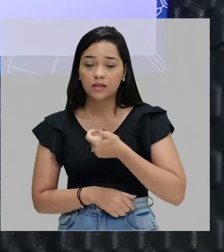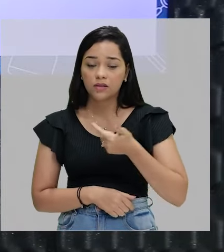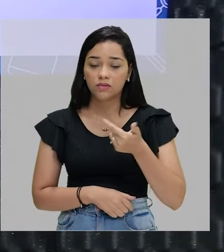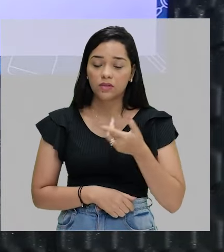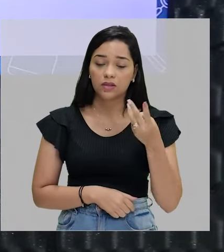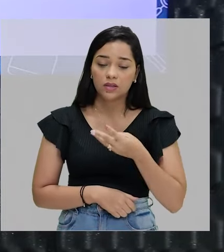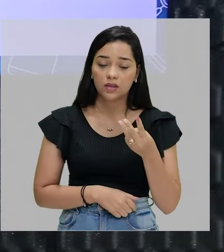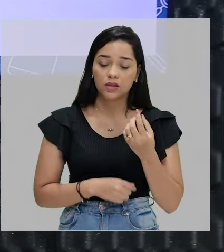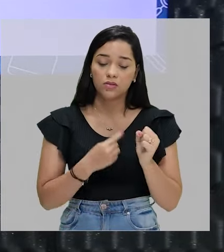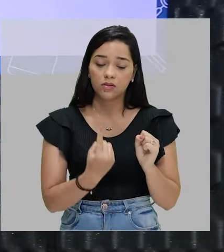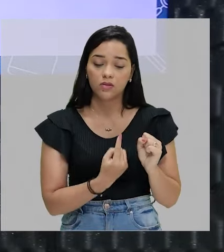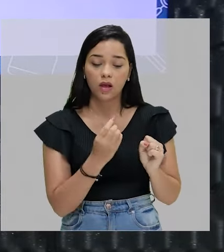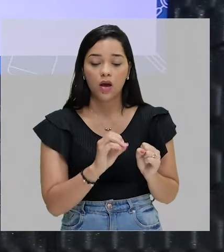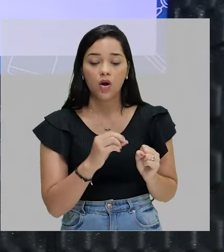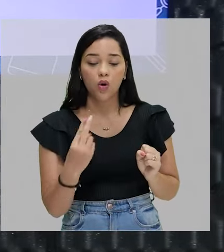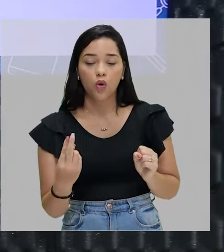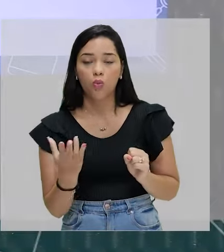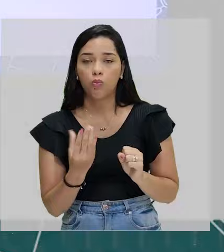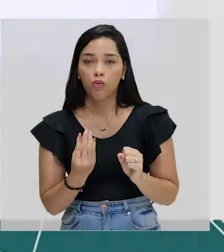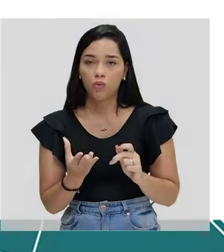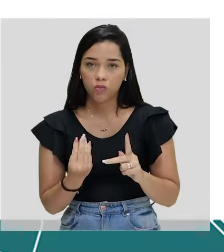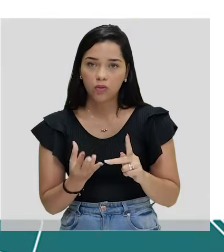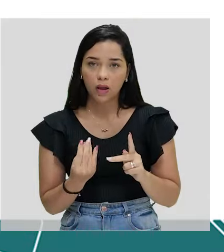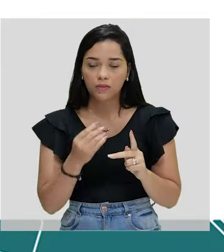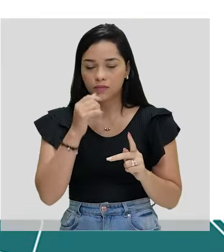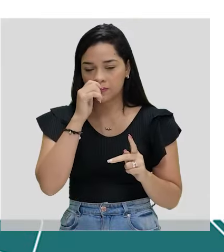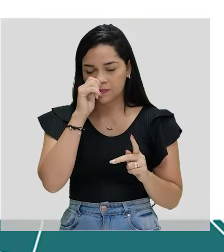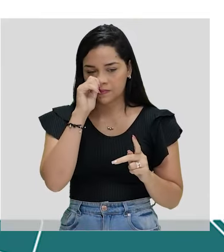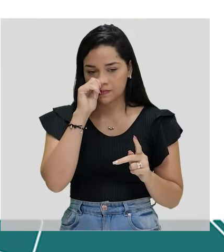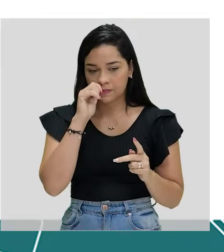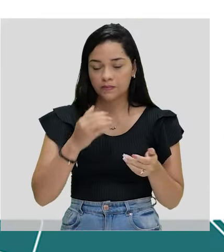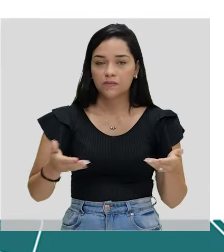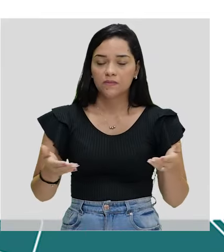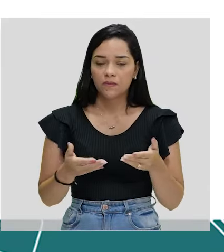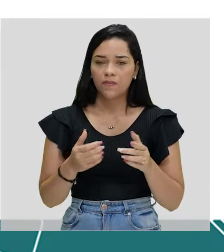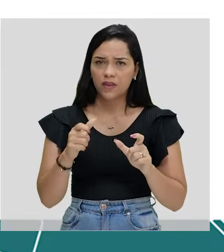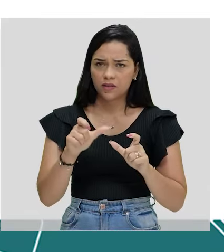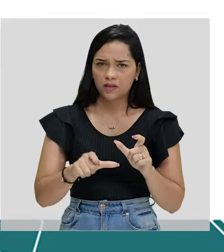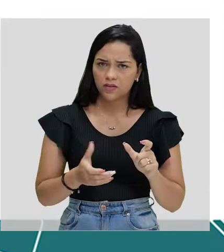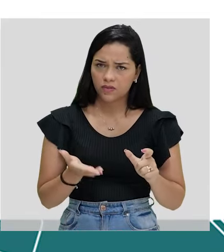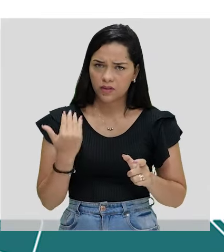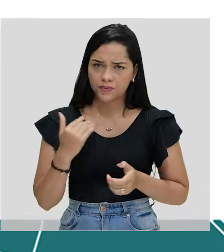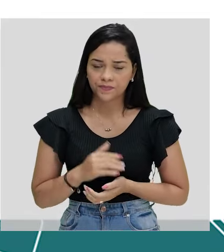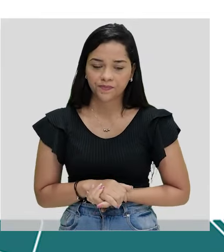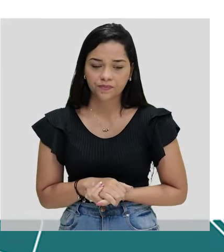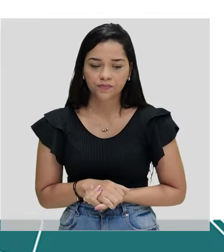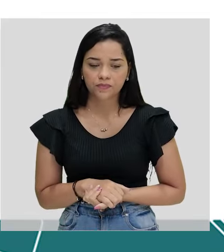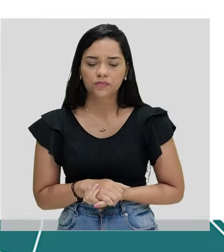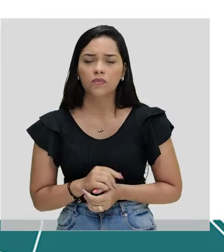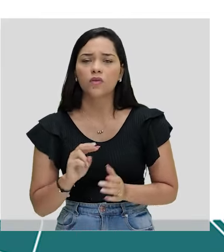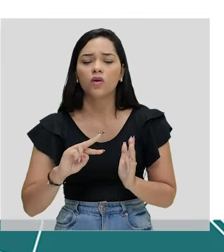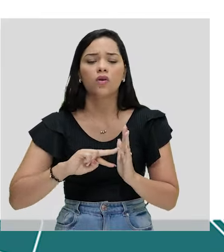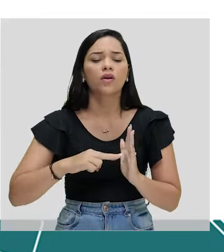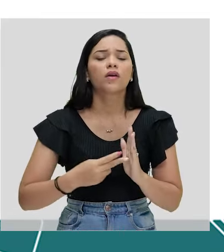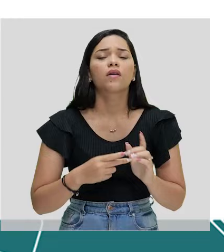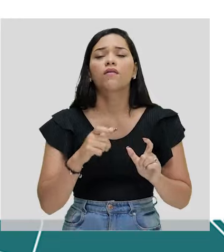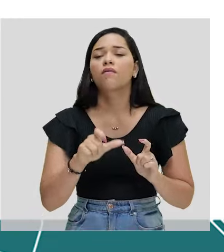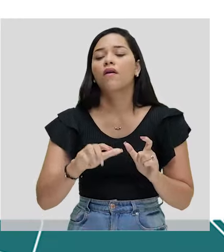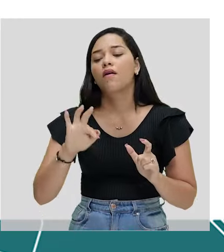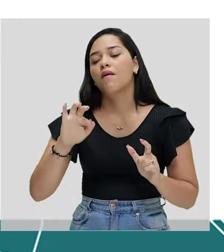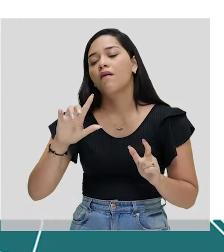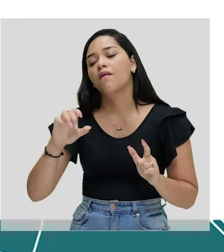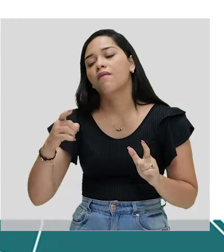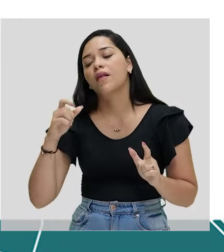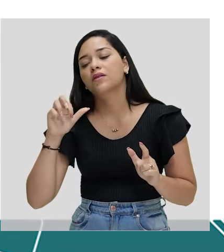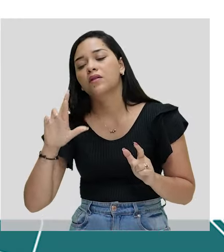ou terceira do singular ou do plural. Vamos ver essas flexões? O que é flexionar? Flexionar é